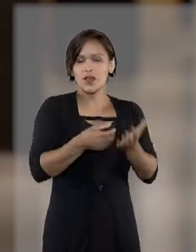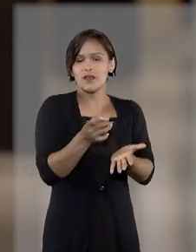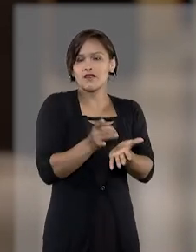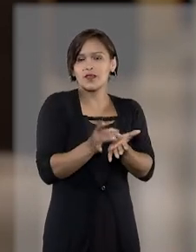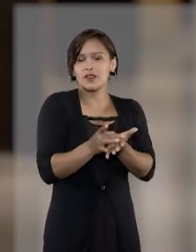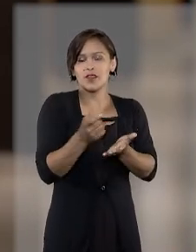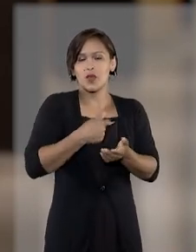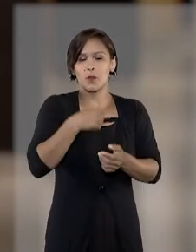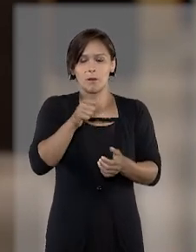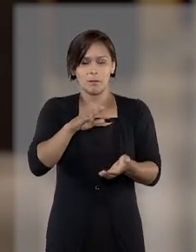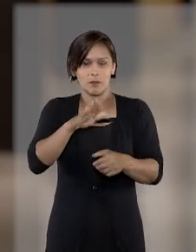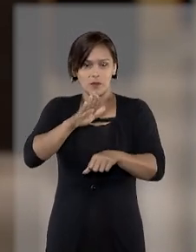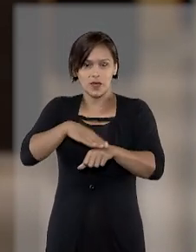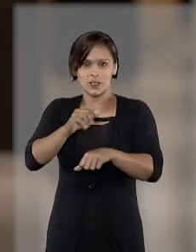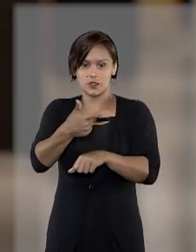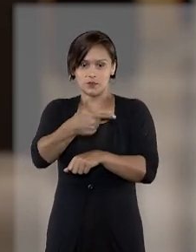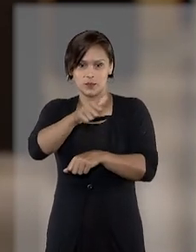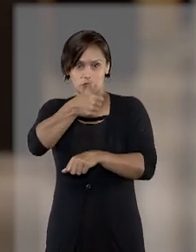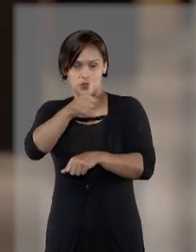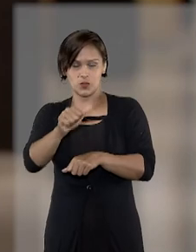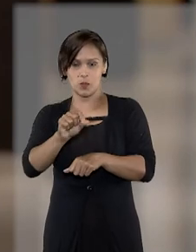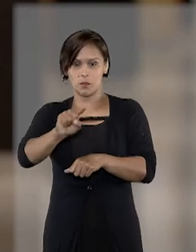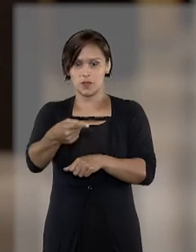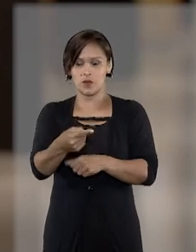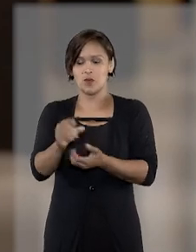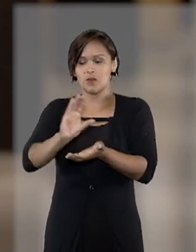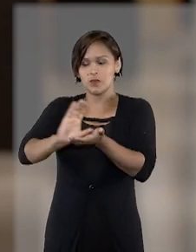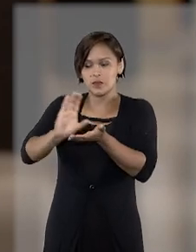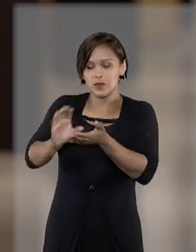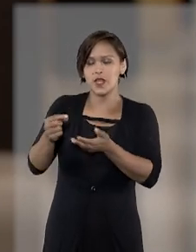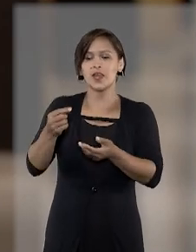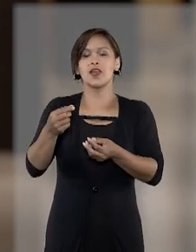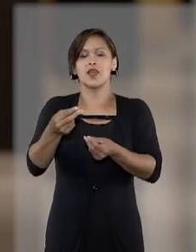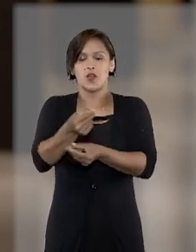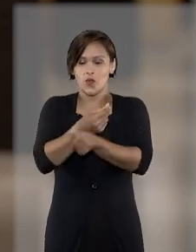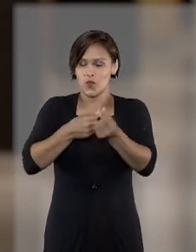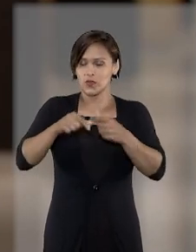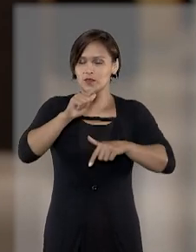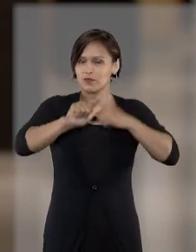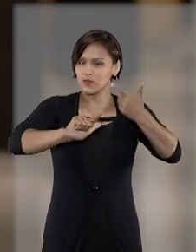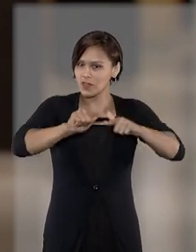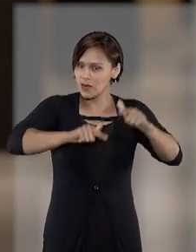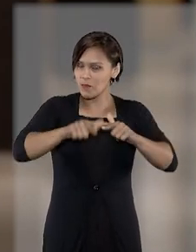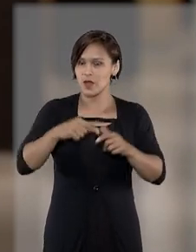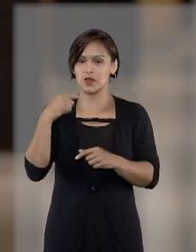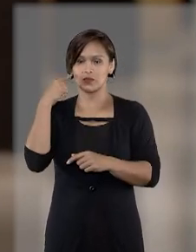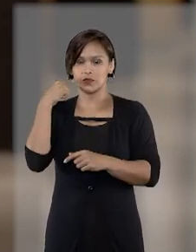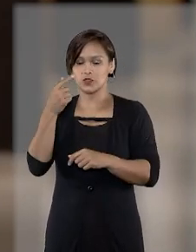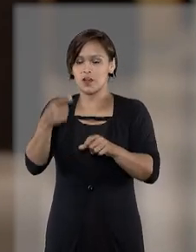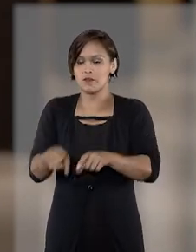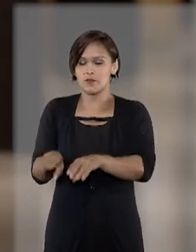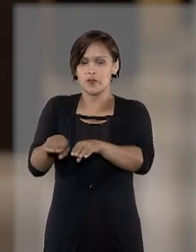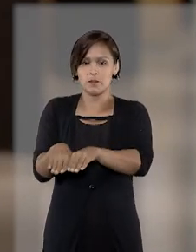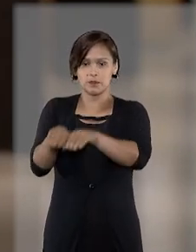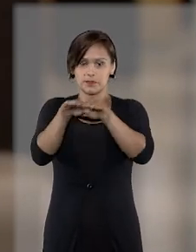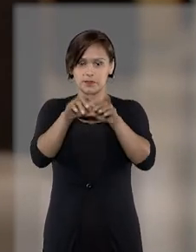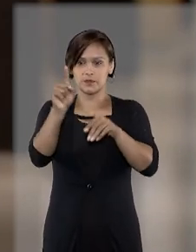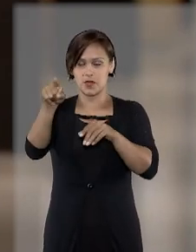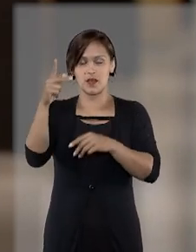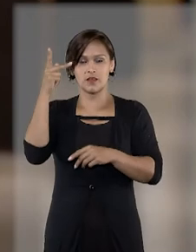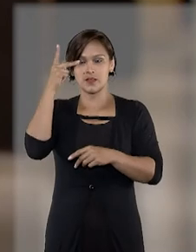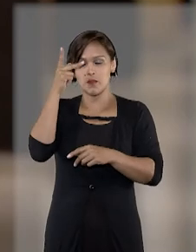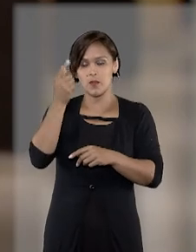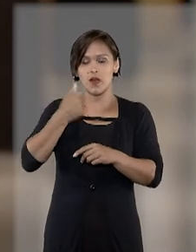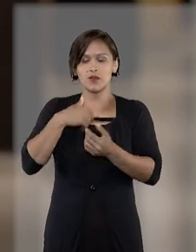e pouco mais de 21 mil de indenização, além dos honorários advocatícios. A decisão foi mantida pelo Tribunal de Justiça de São